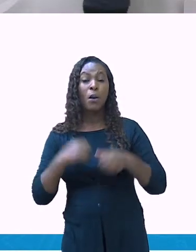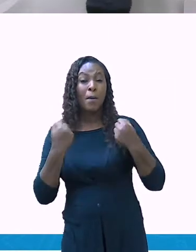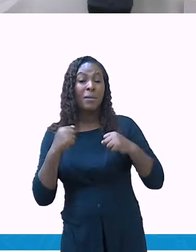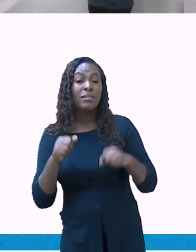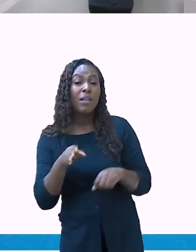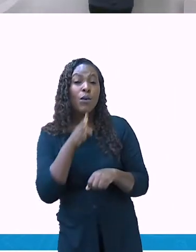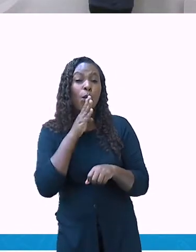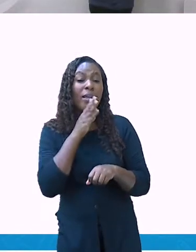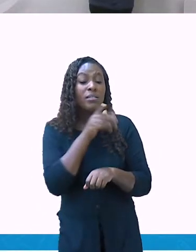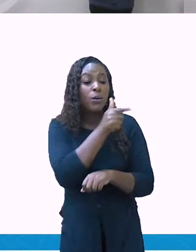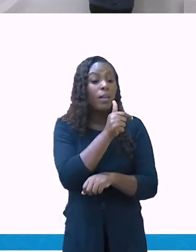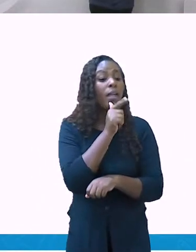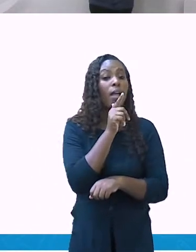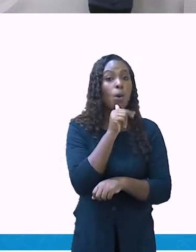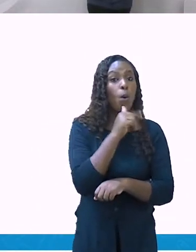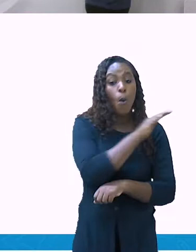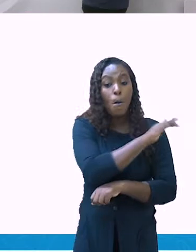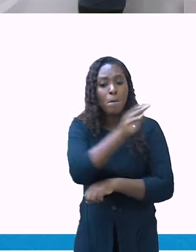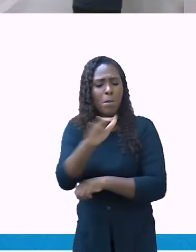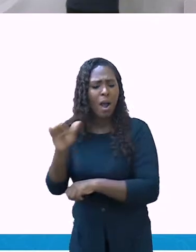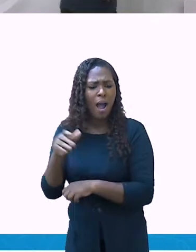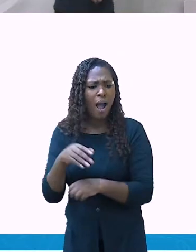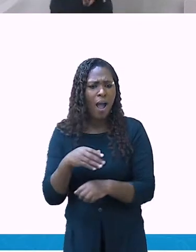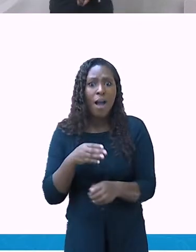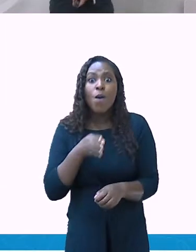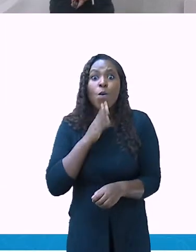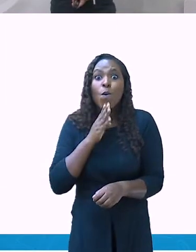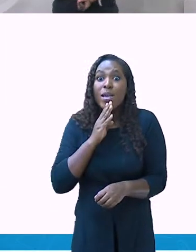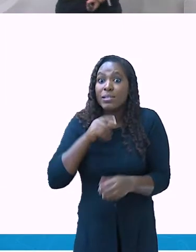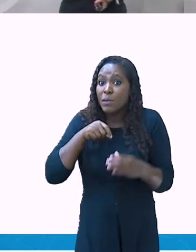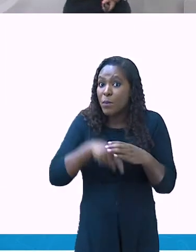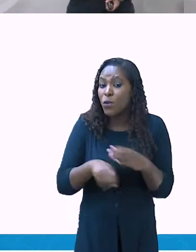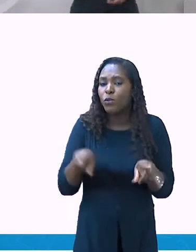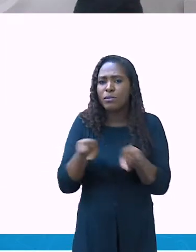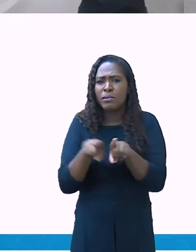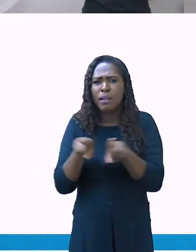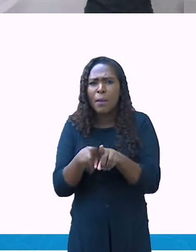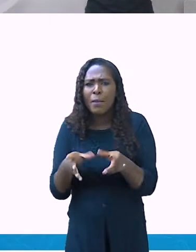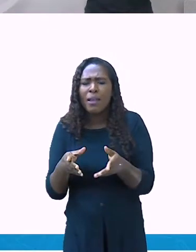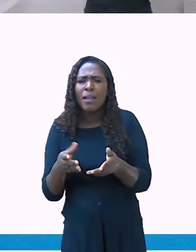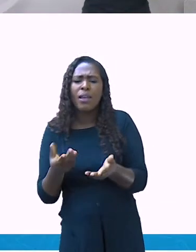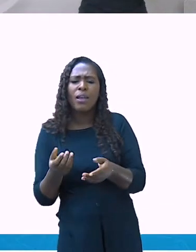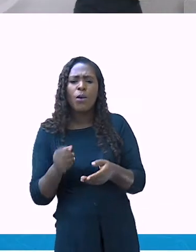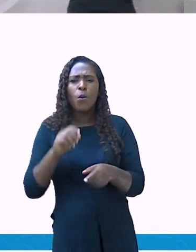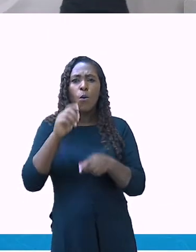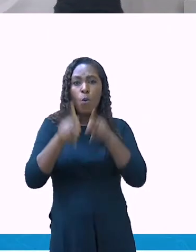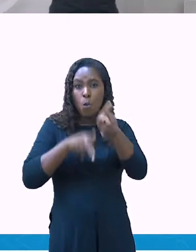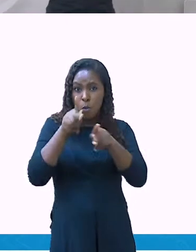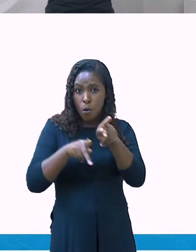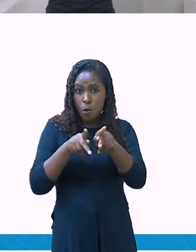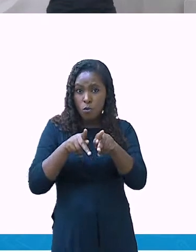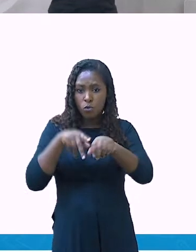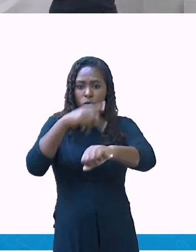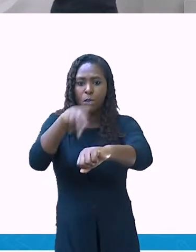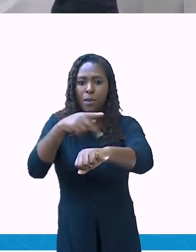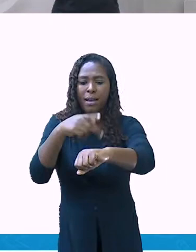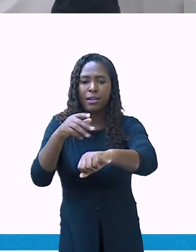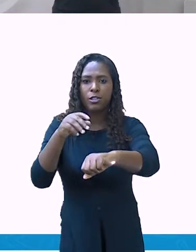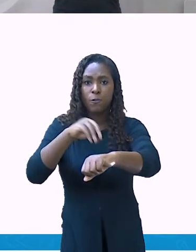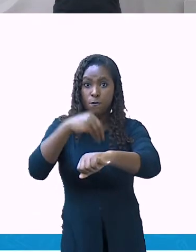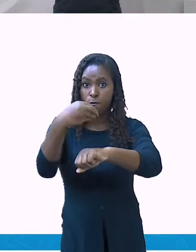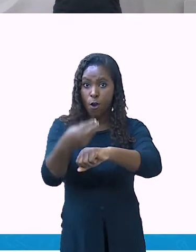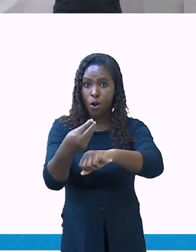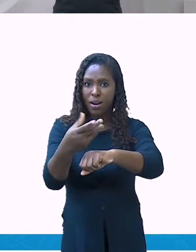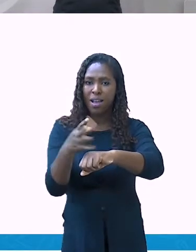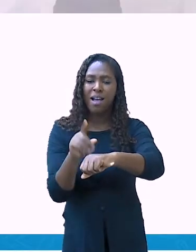investimentos estrangeiros no comércio. Agora, vamos explicar esses fatores. Nós conhecemos